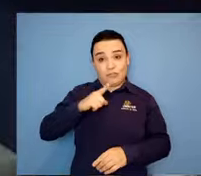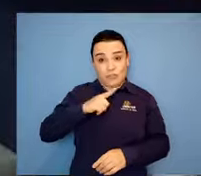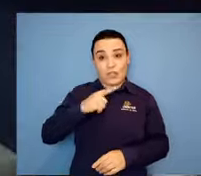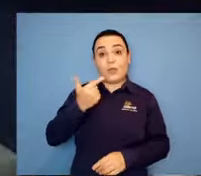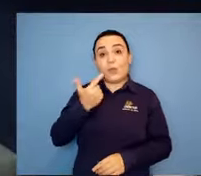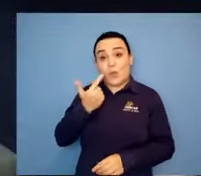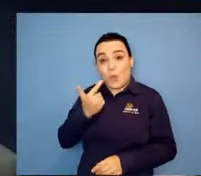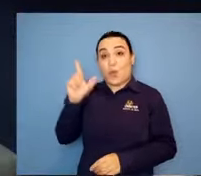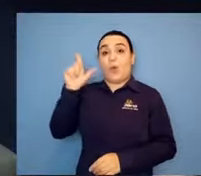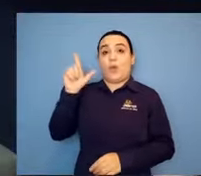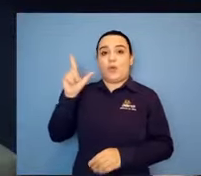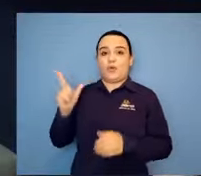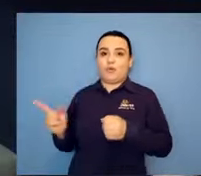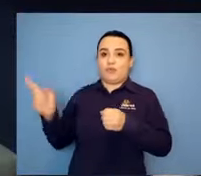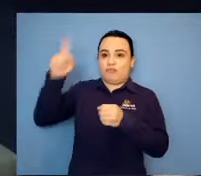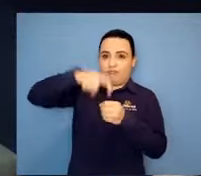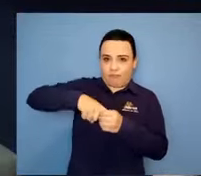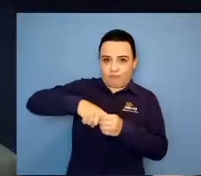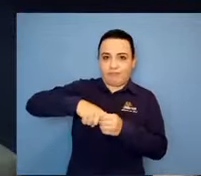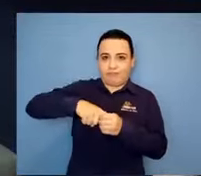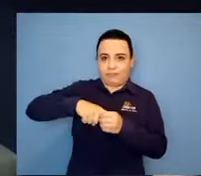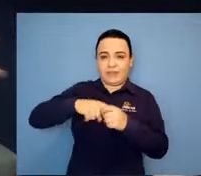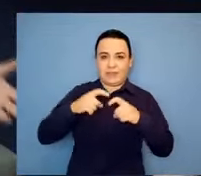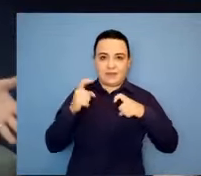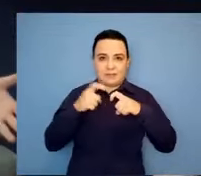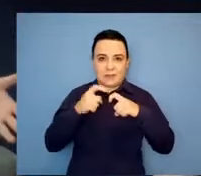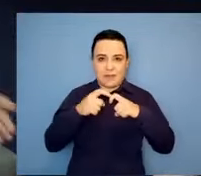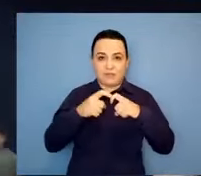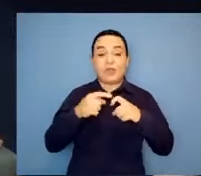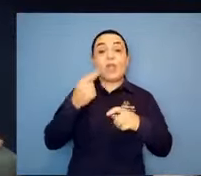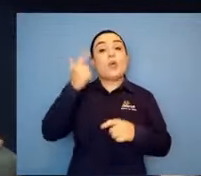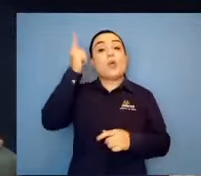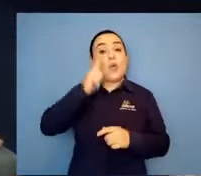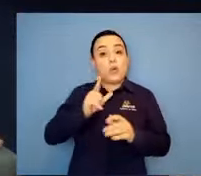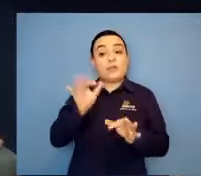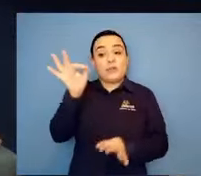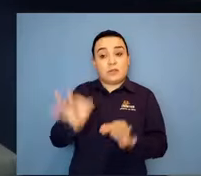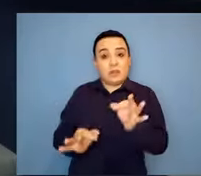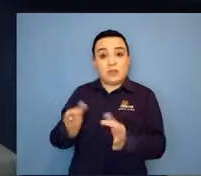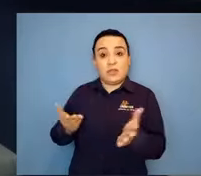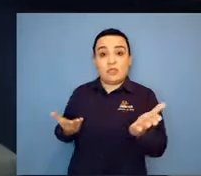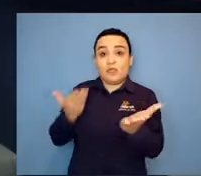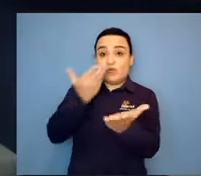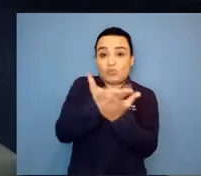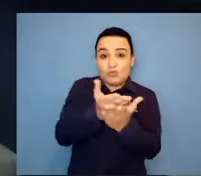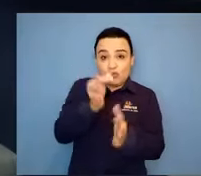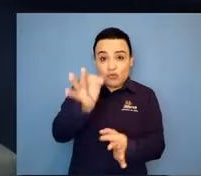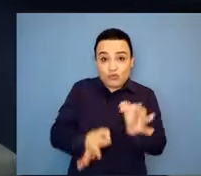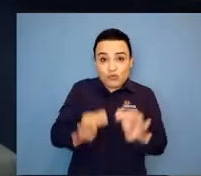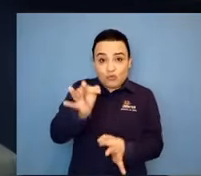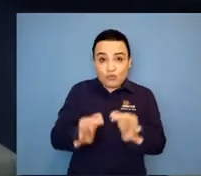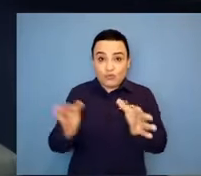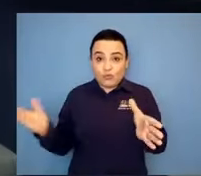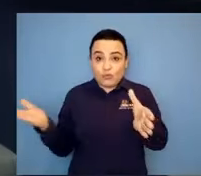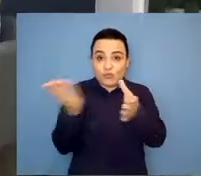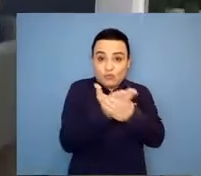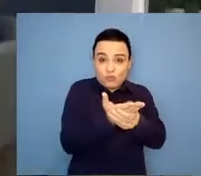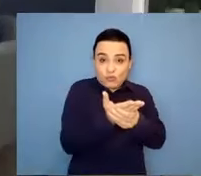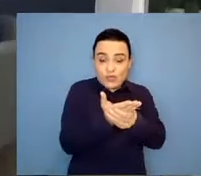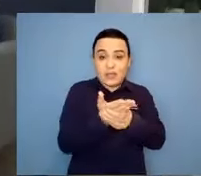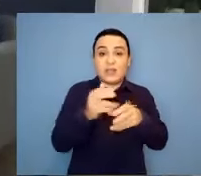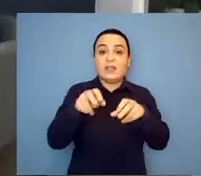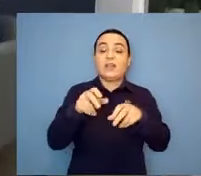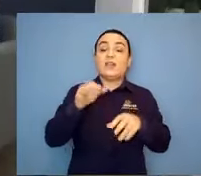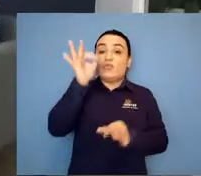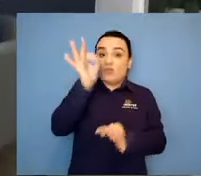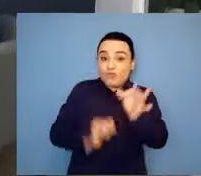Então, foi via judicial que a gente conseguiu o home care. Meu Deus, quanta luta! Além de enfrentar